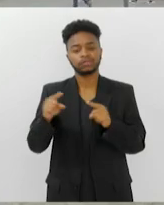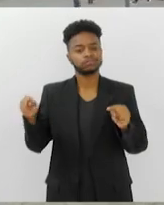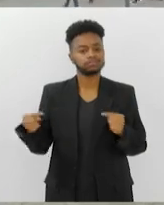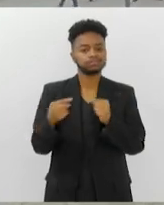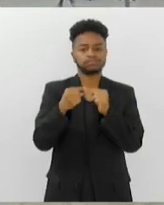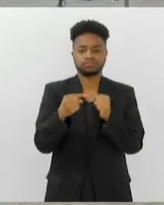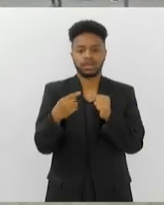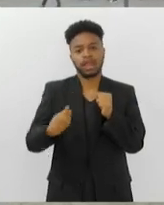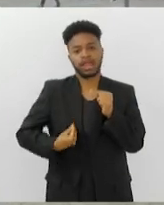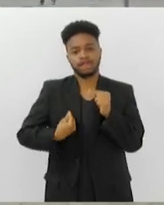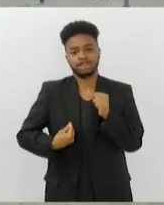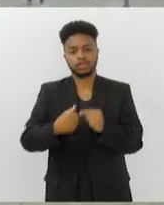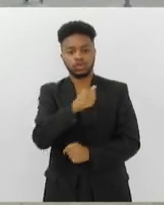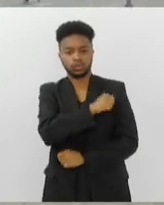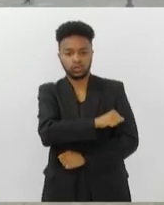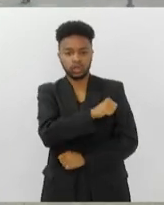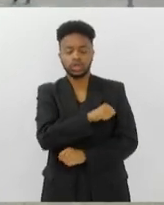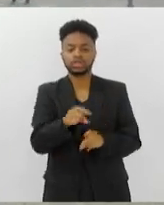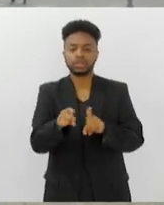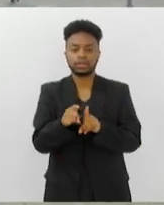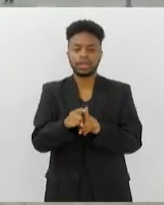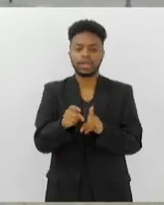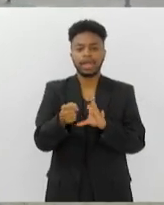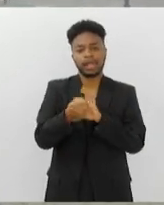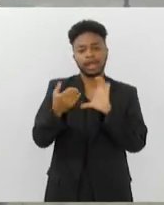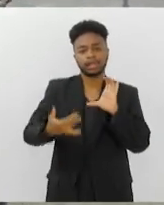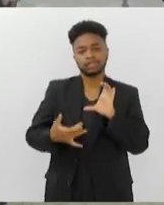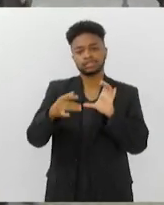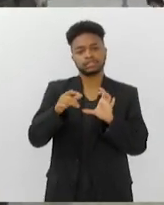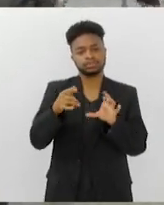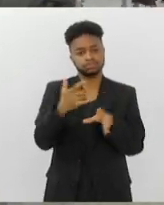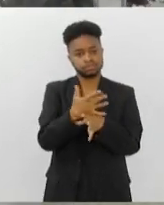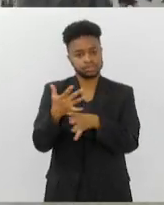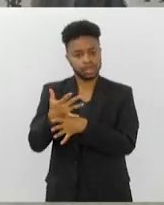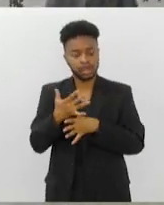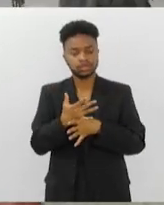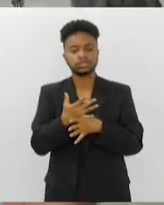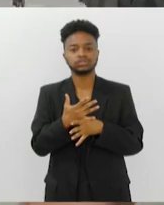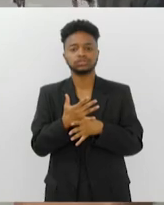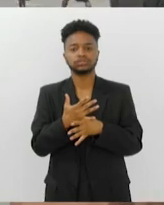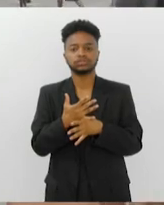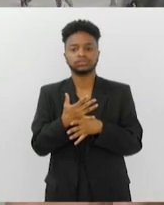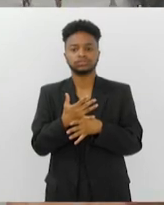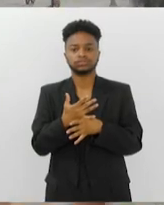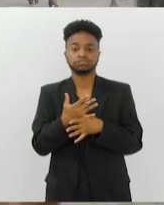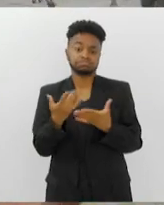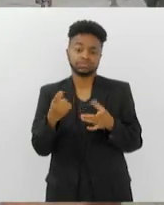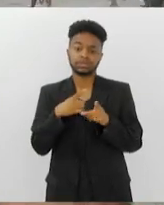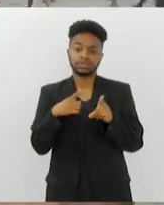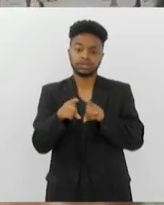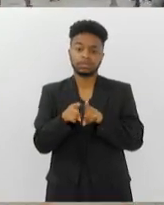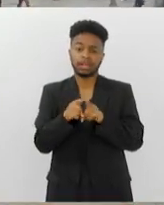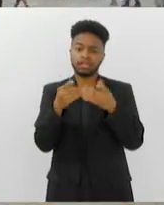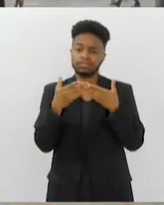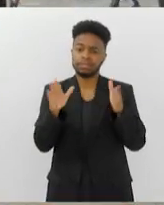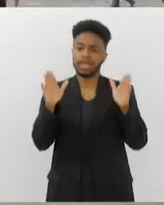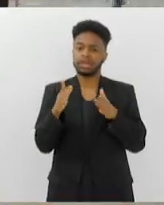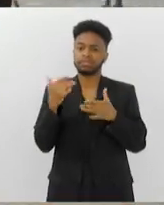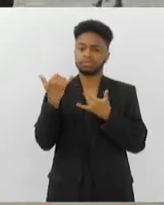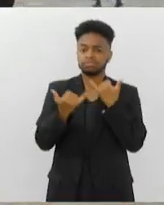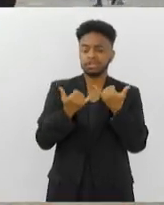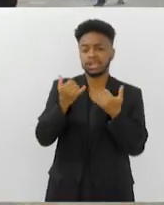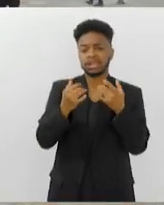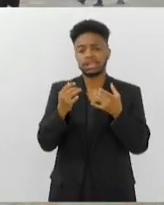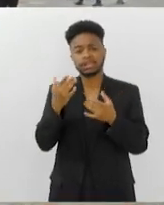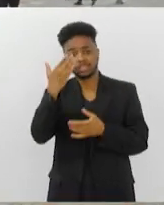a vida carioca, com a personalidade da cidade. E é aberto, livre, divertido